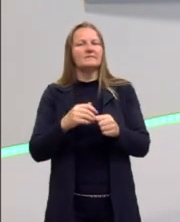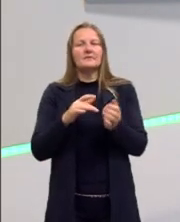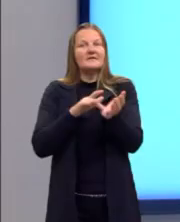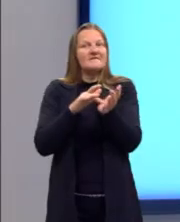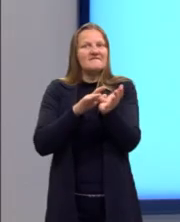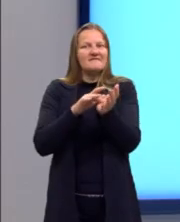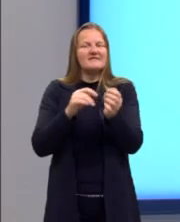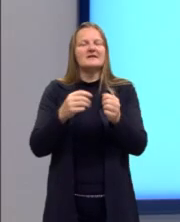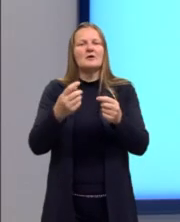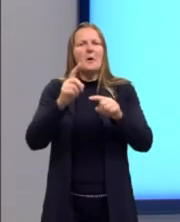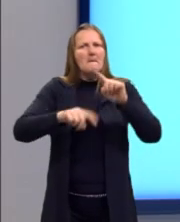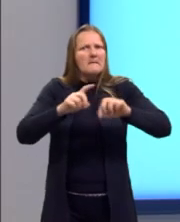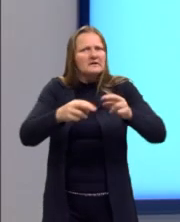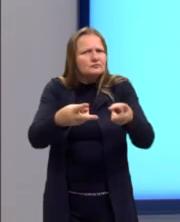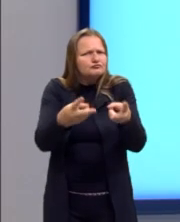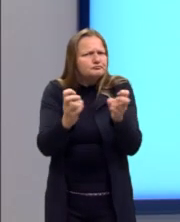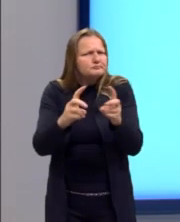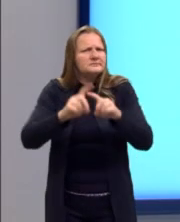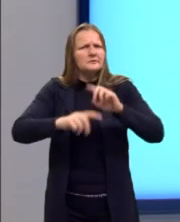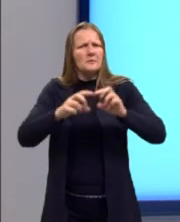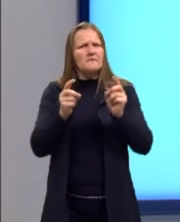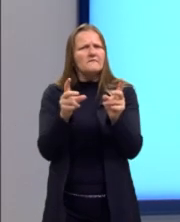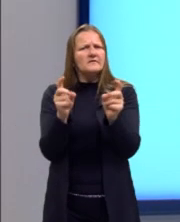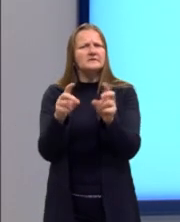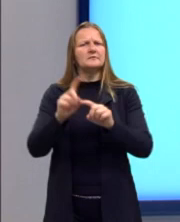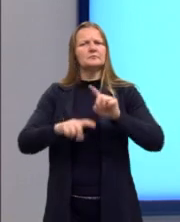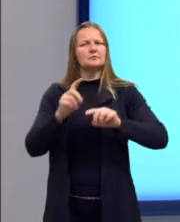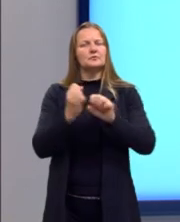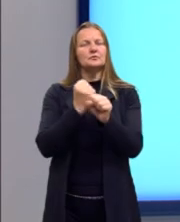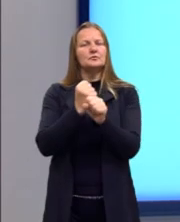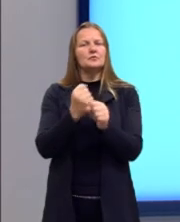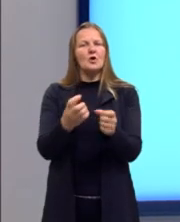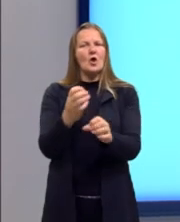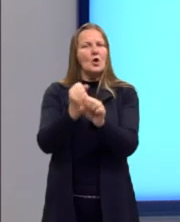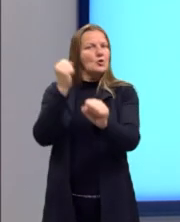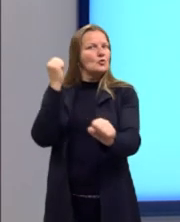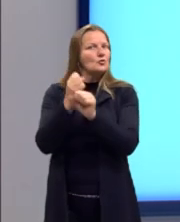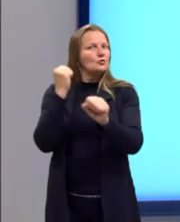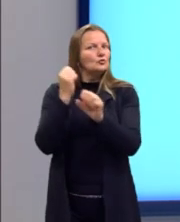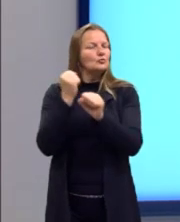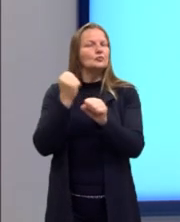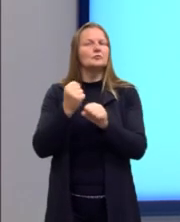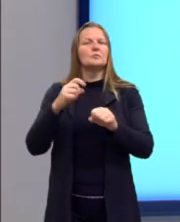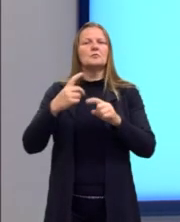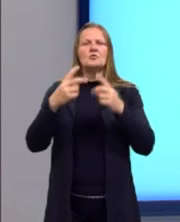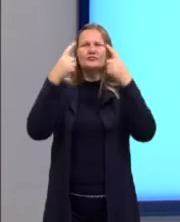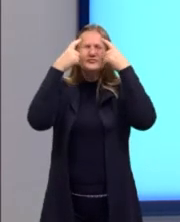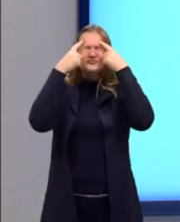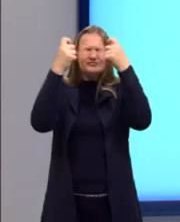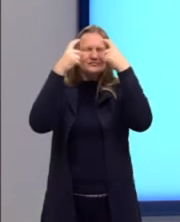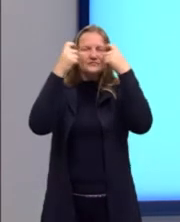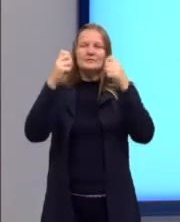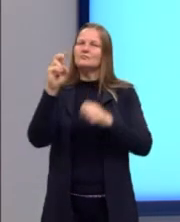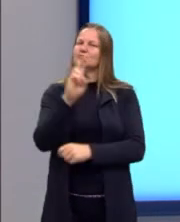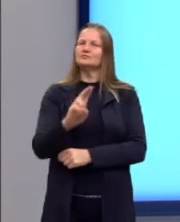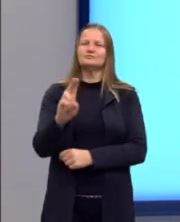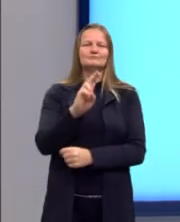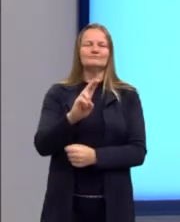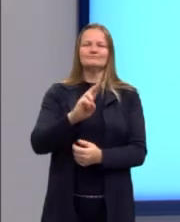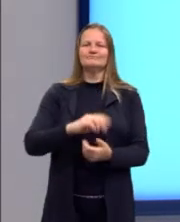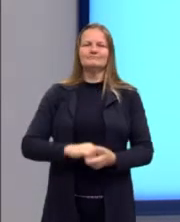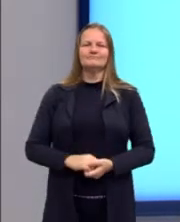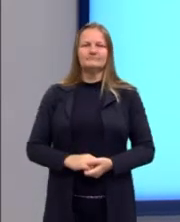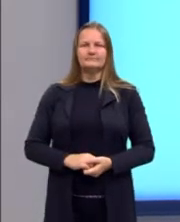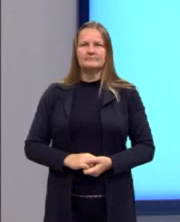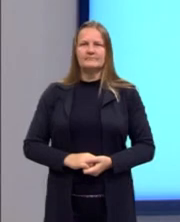-prima, queriam vender esses produtos, Obter lucro. E para isso, eles usaram muita violência. E